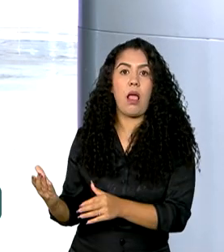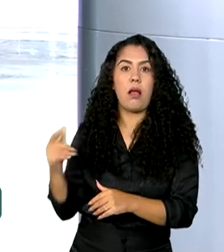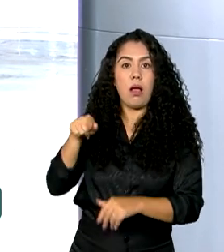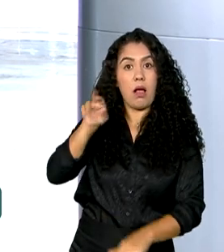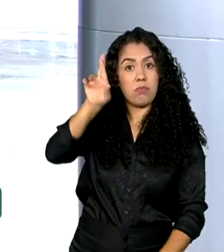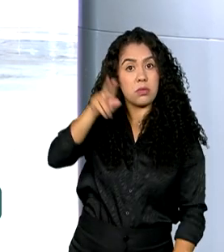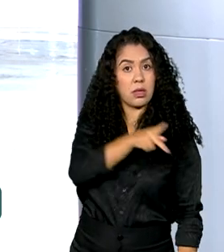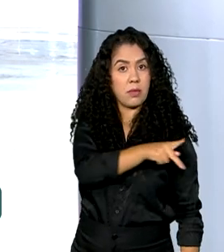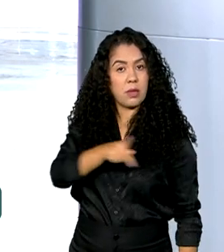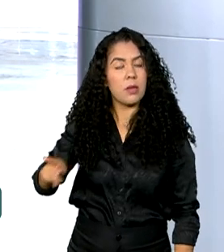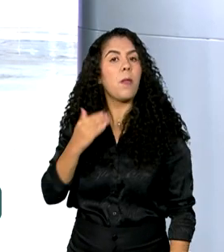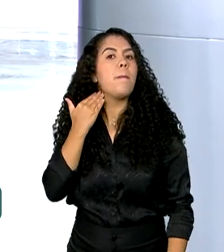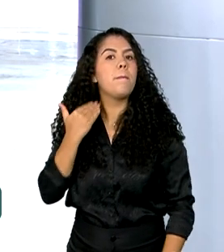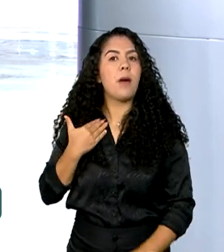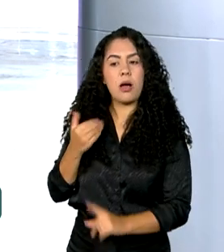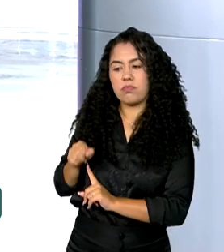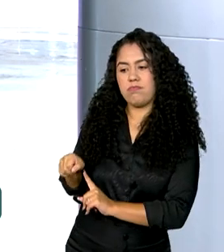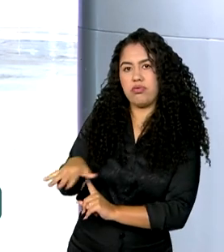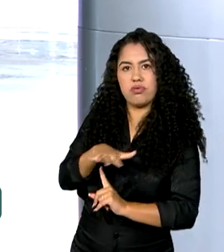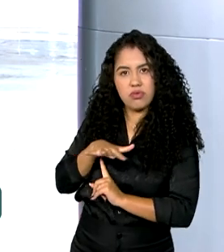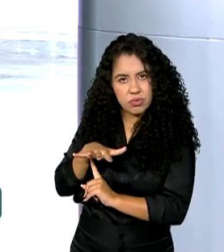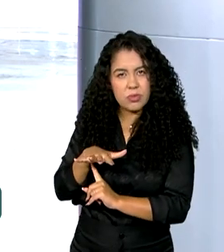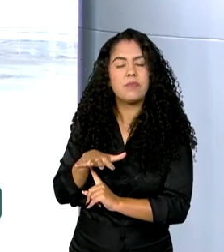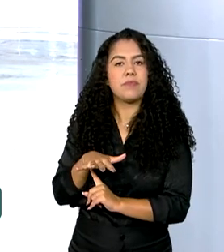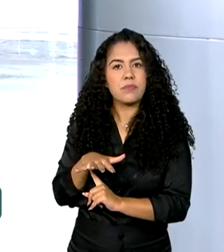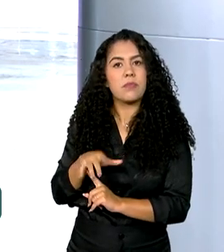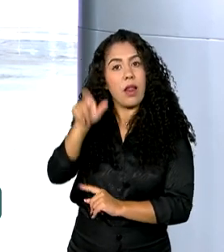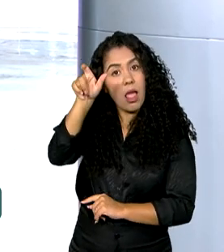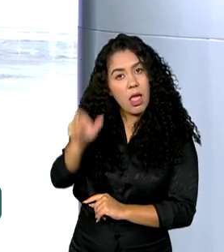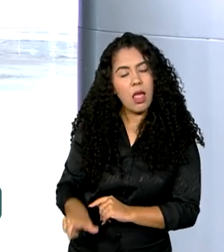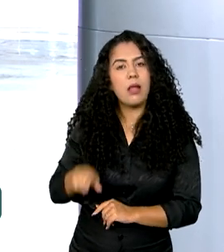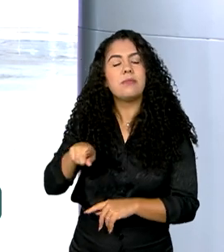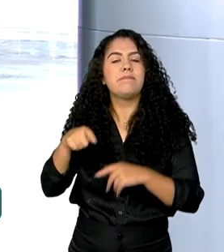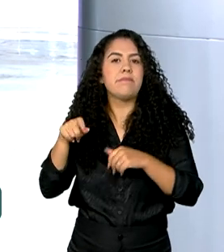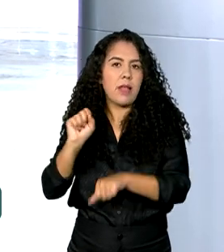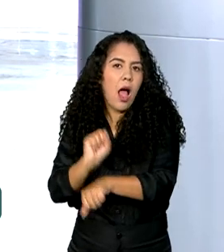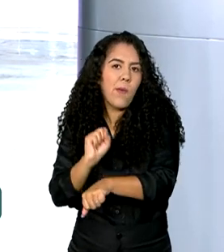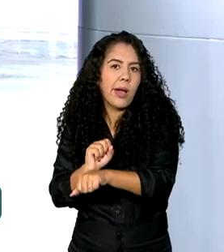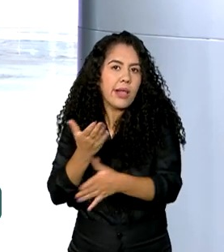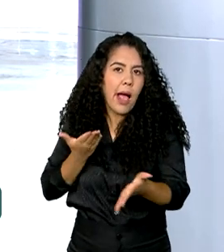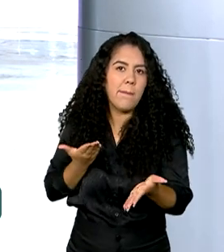presidência do Banco Central, indicação que precisa ser aprovada pelos senadores.